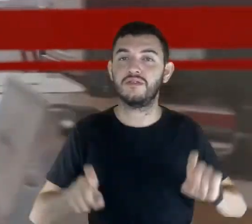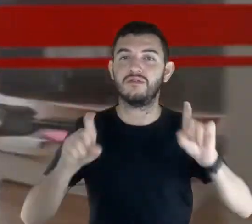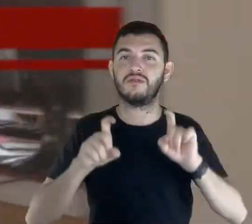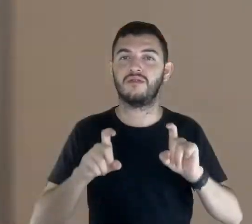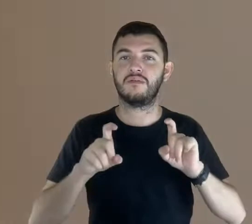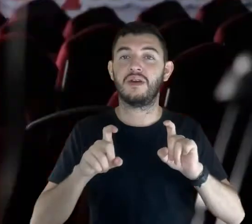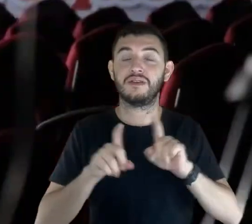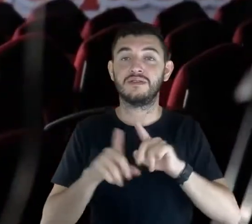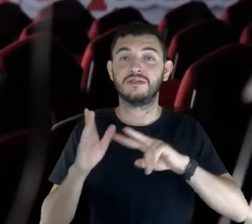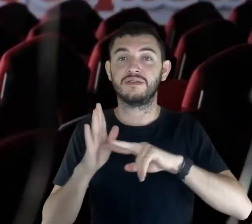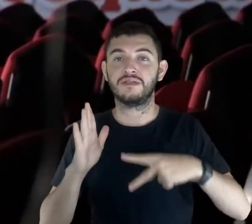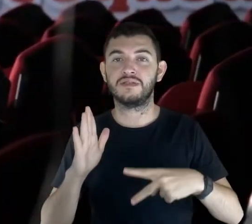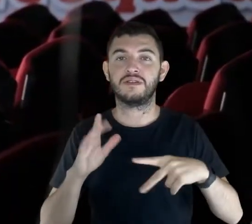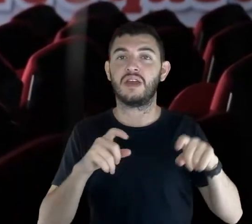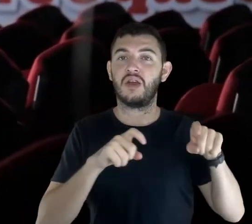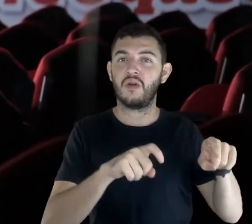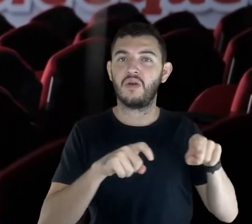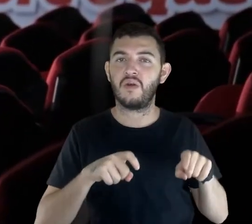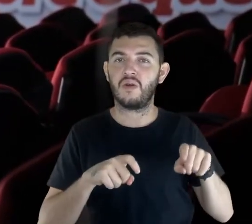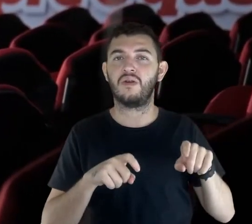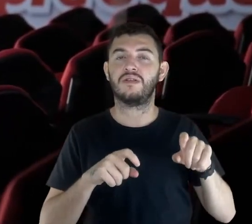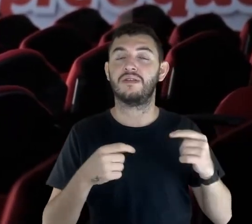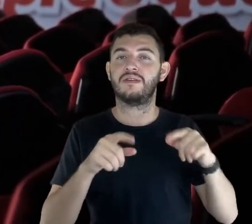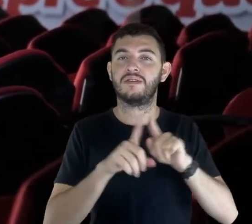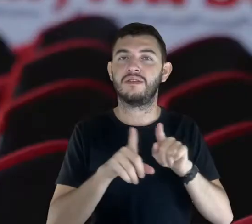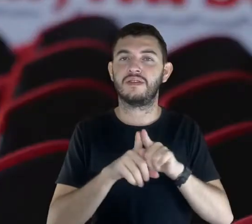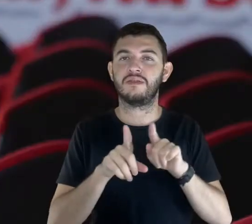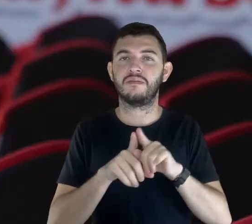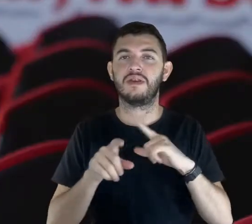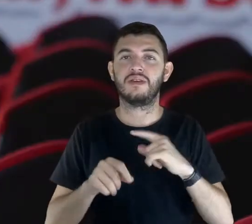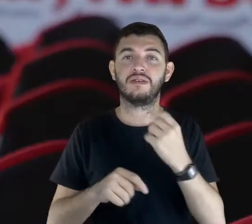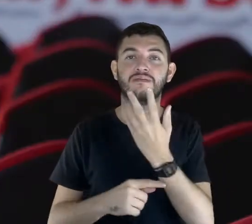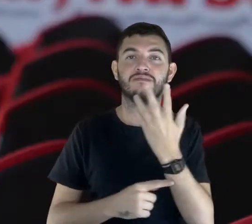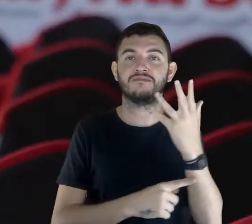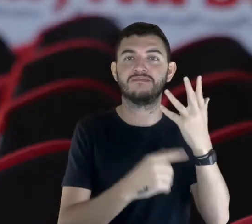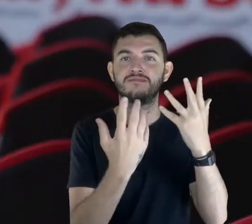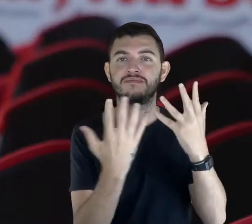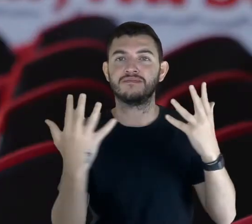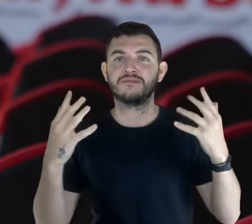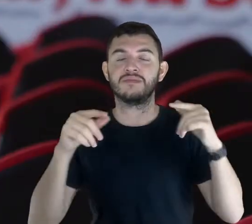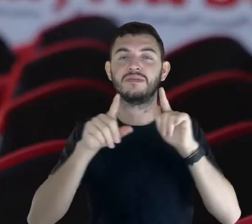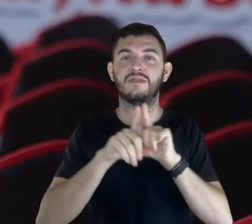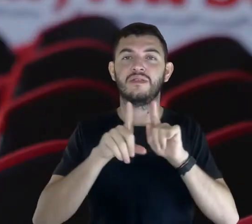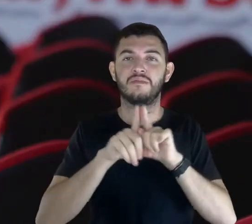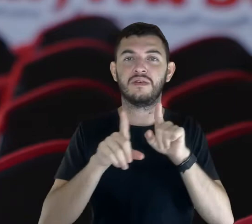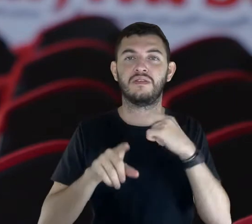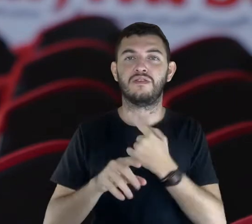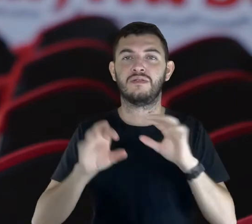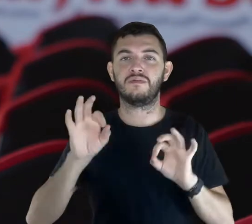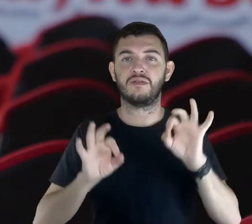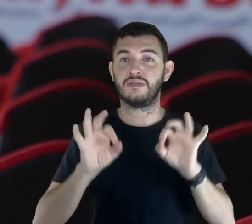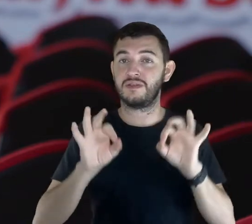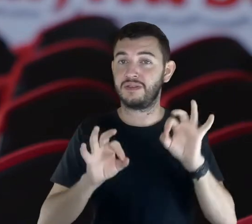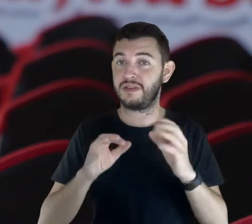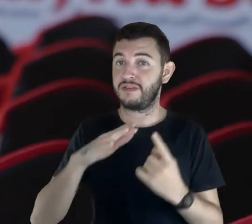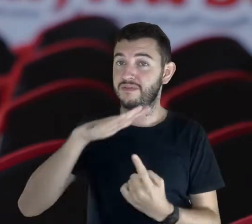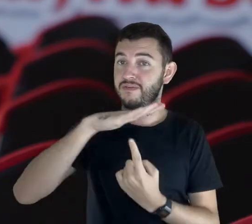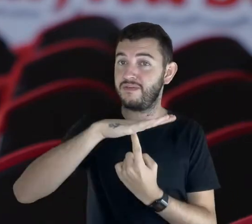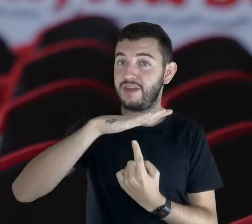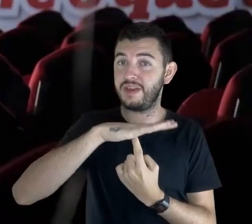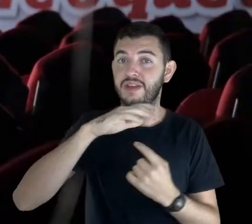sindical, hortas em pequenos espaços e ervas medicinais. Temos realizado também feiras